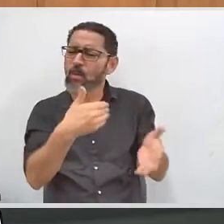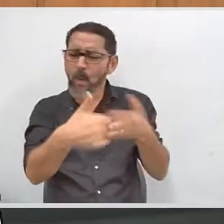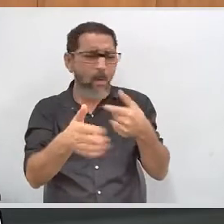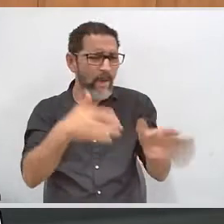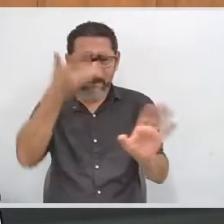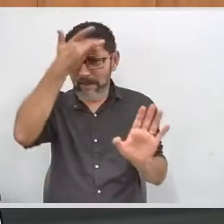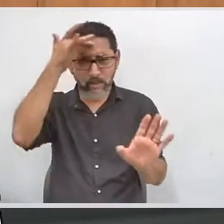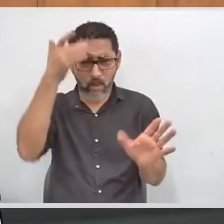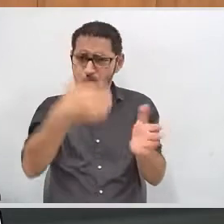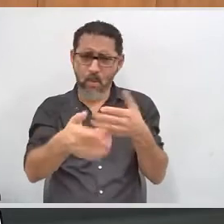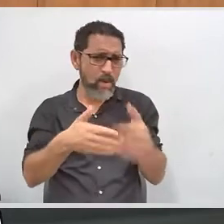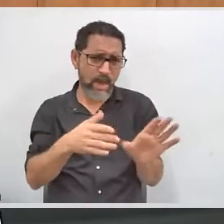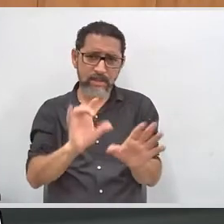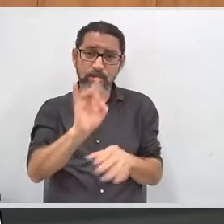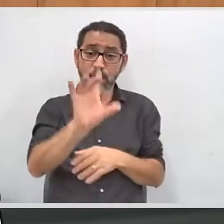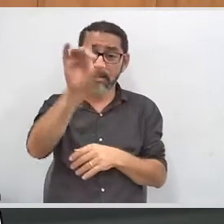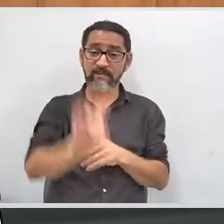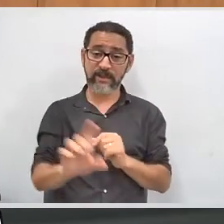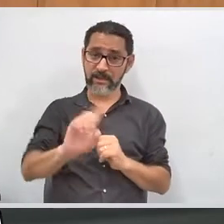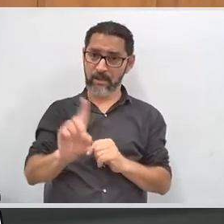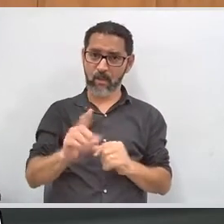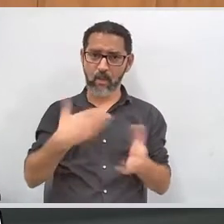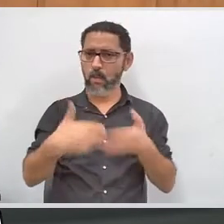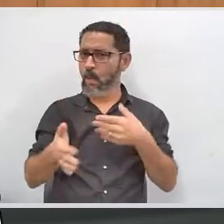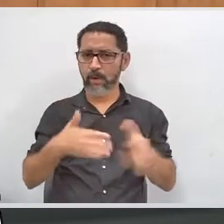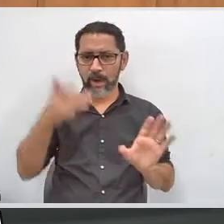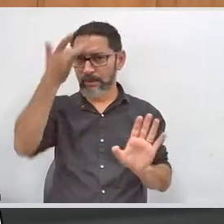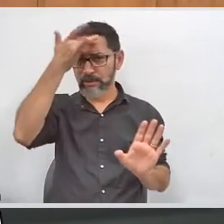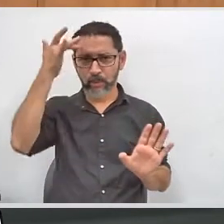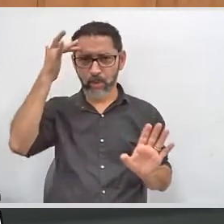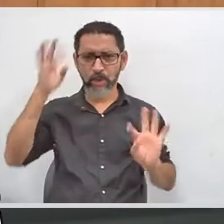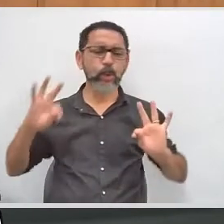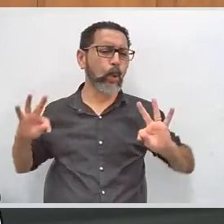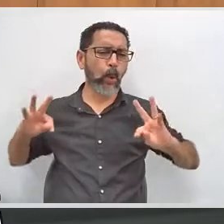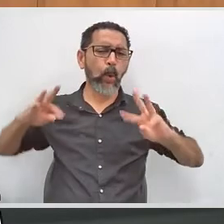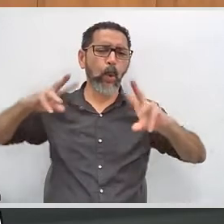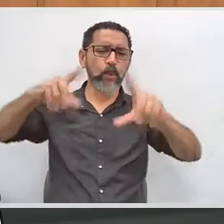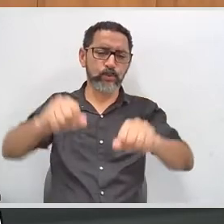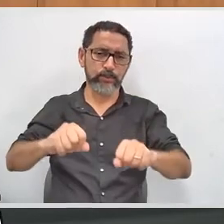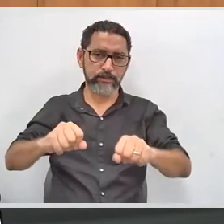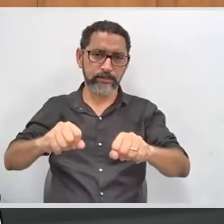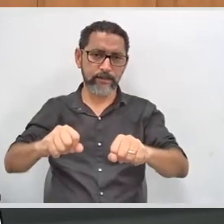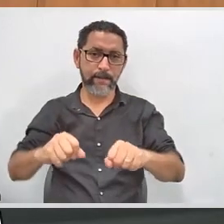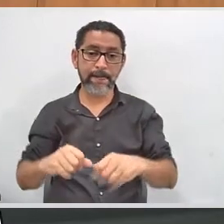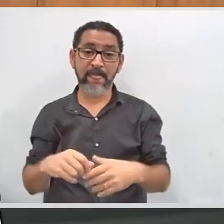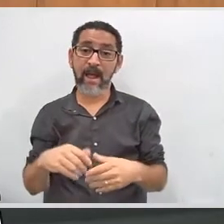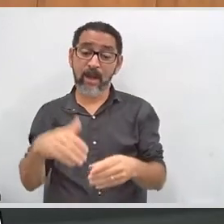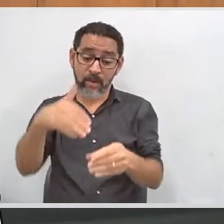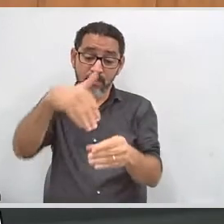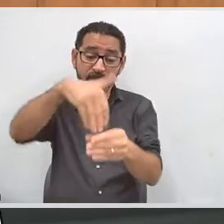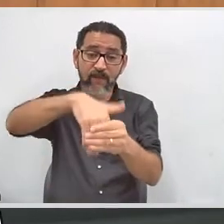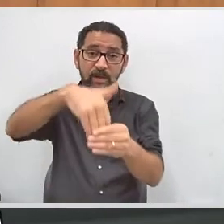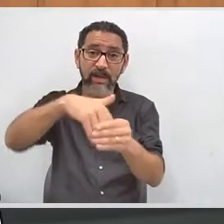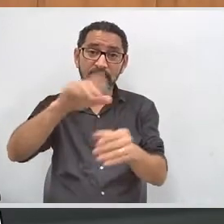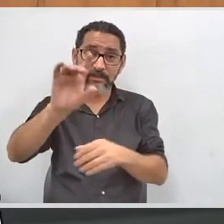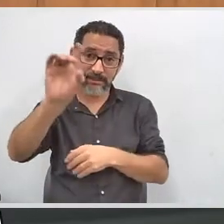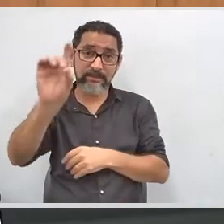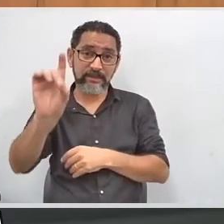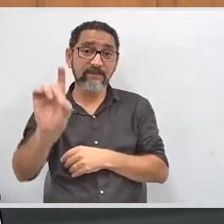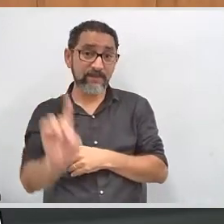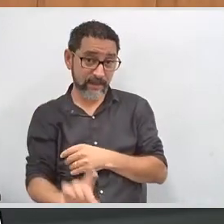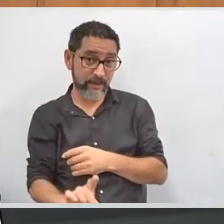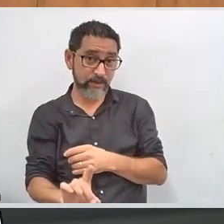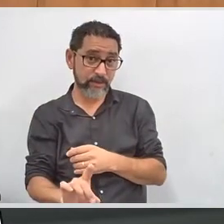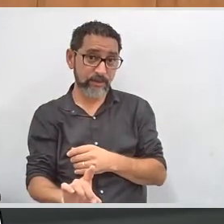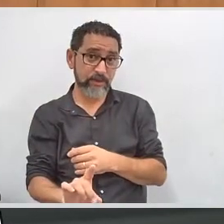qualquer pessoa, a qualquer pessoa que pode fazer o voto, a transferência provisória. O eleitor com deficiência, ele tem